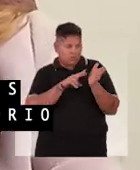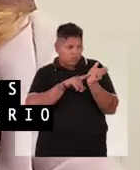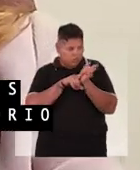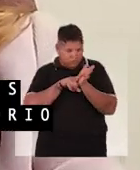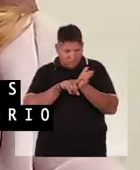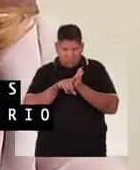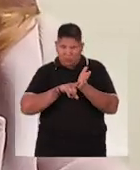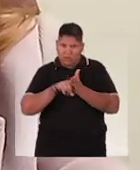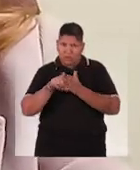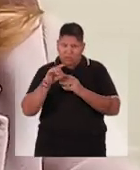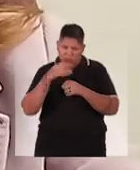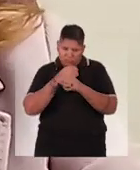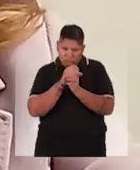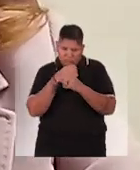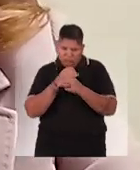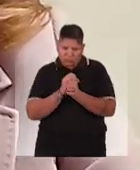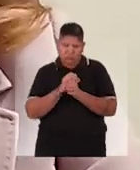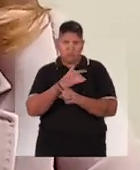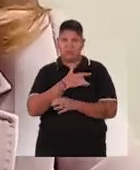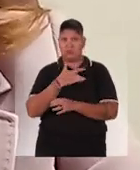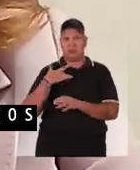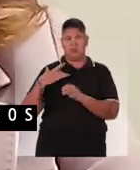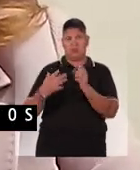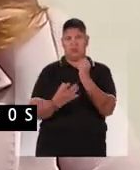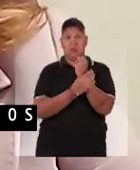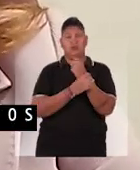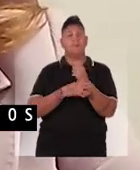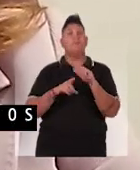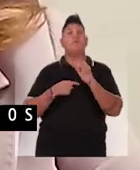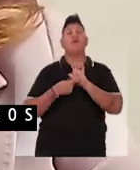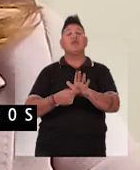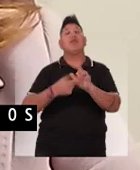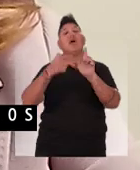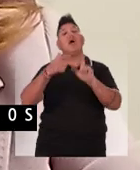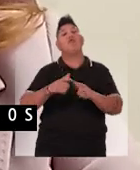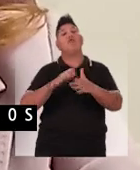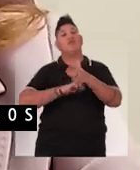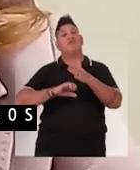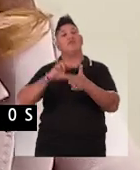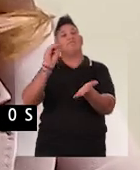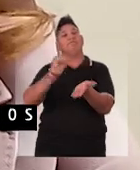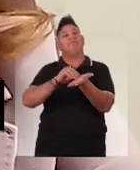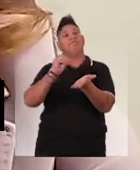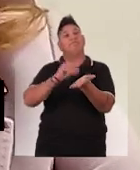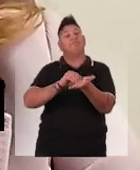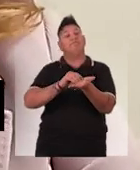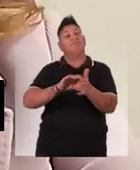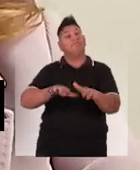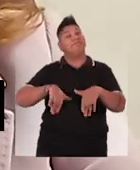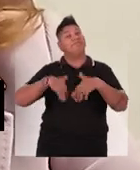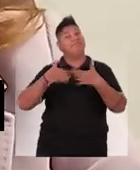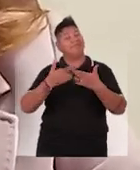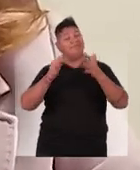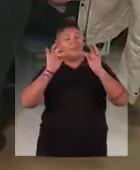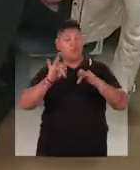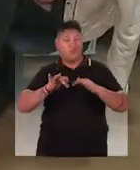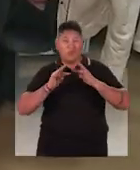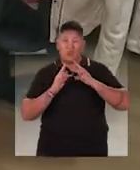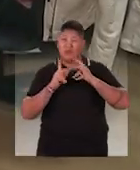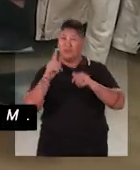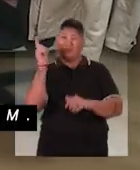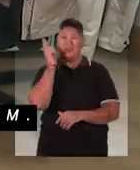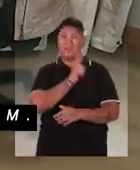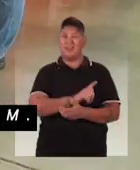através de dados do Observatório Digital de Saúde e Segurança, dizer à empresa quais os pontos fracos dela em matéria de saúde e segurança.